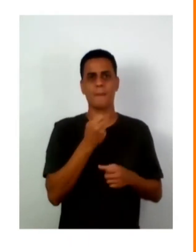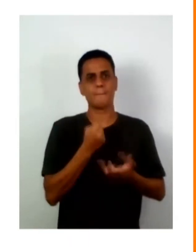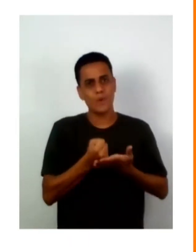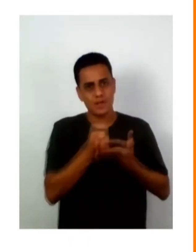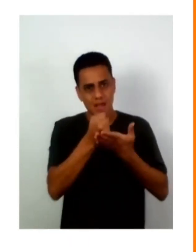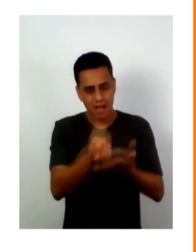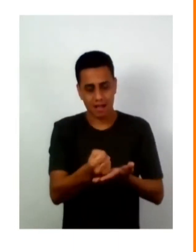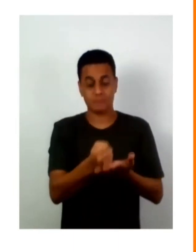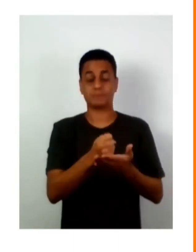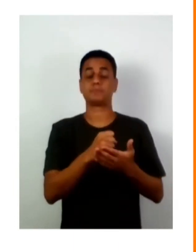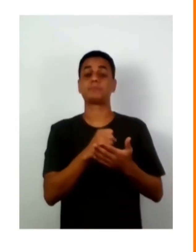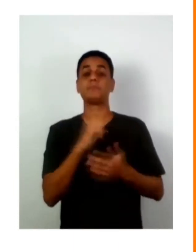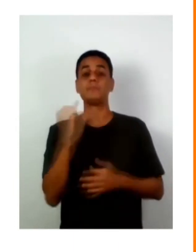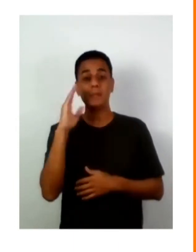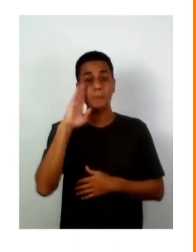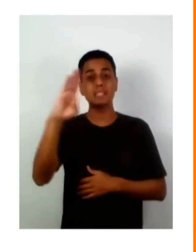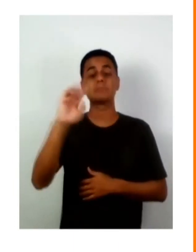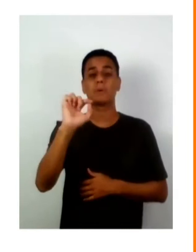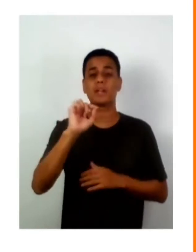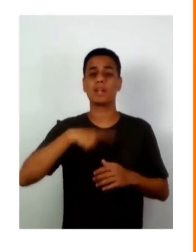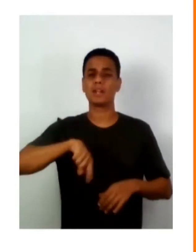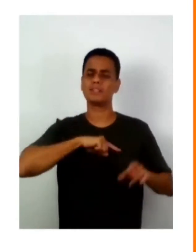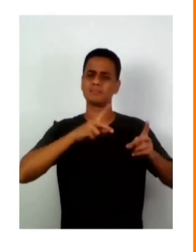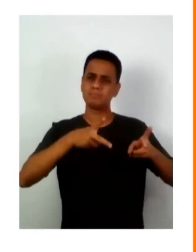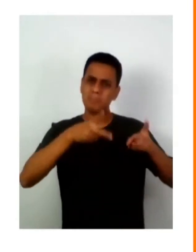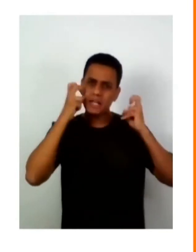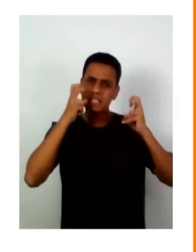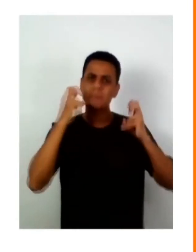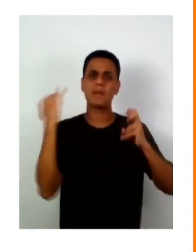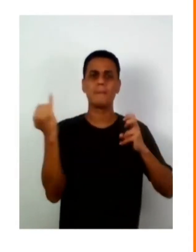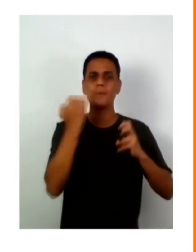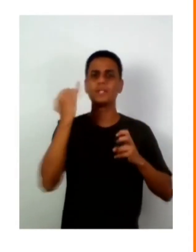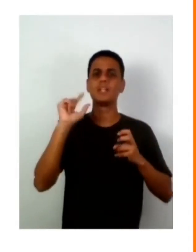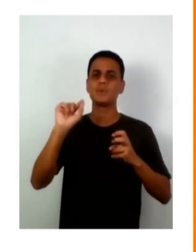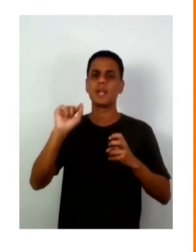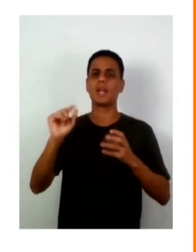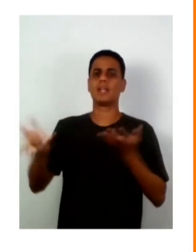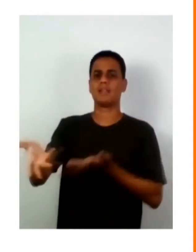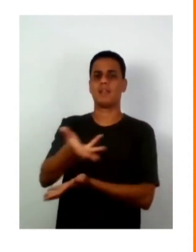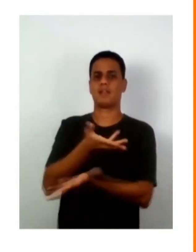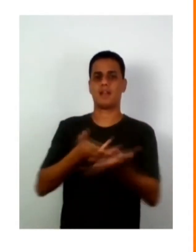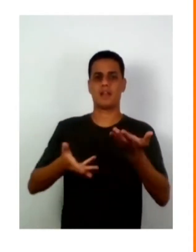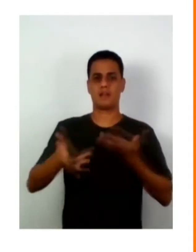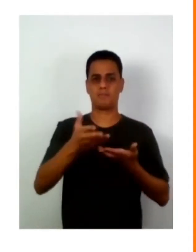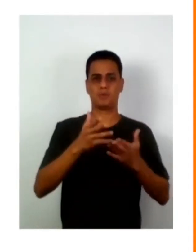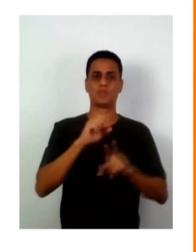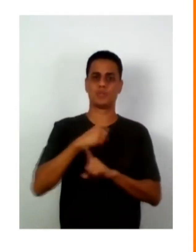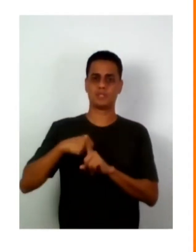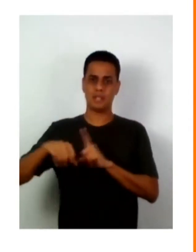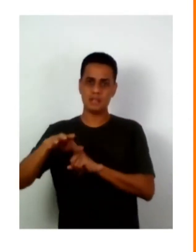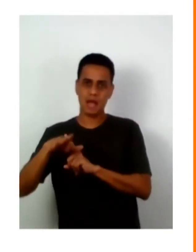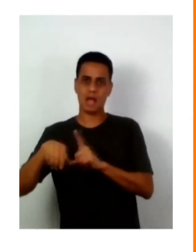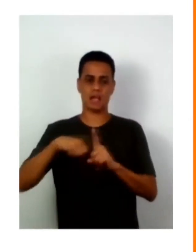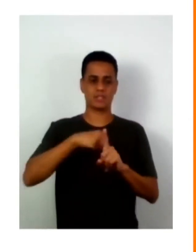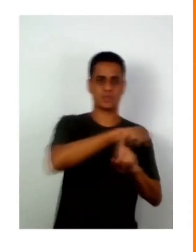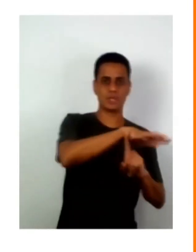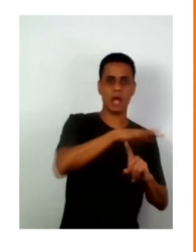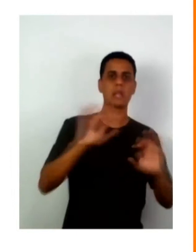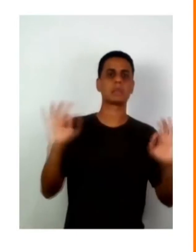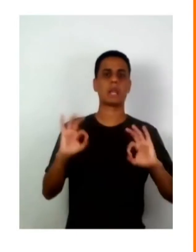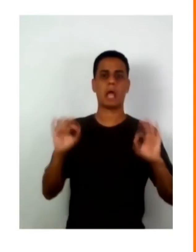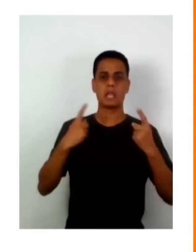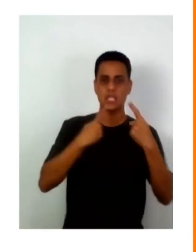somente nesses espaços, mas sim reconhecer a troca de partes, o intercâmbio de